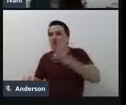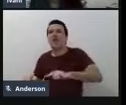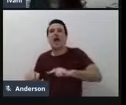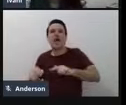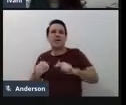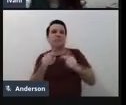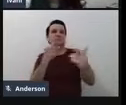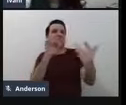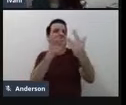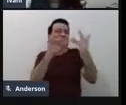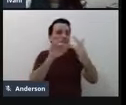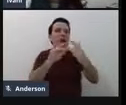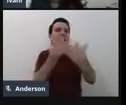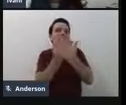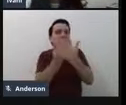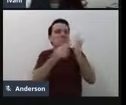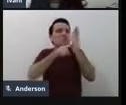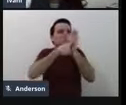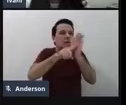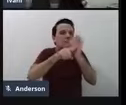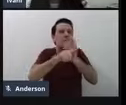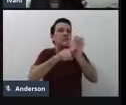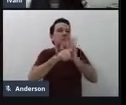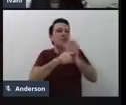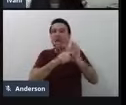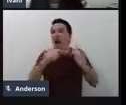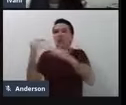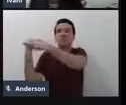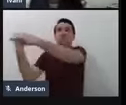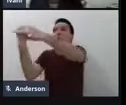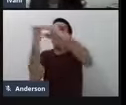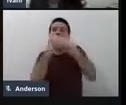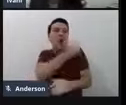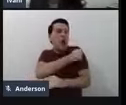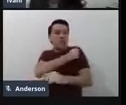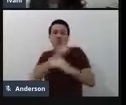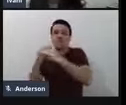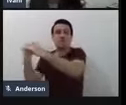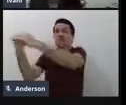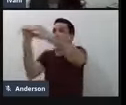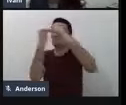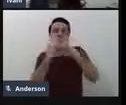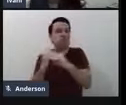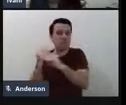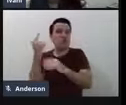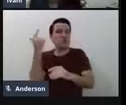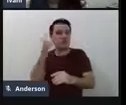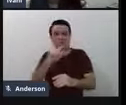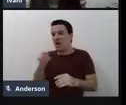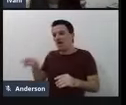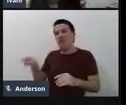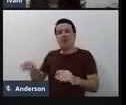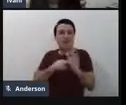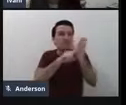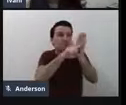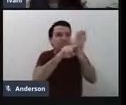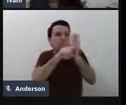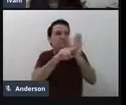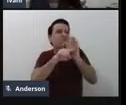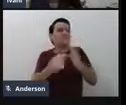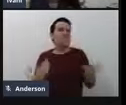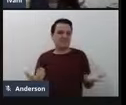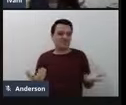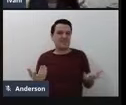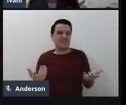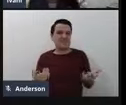está pesquisando, que ele está, né, respondendo, enfim, a atividade que ele está, que está sendo proposto para aquele grupo escolar.